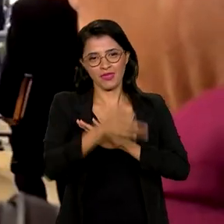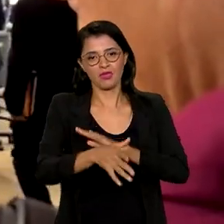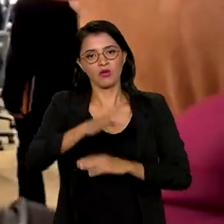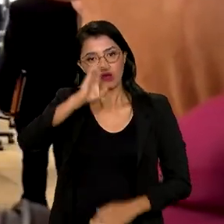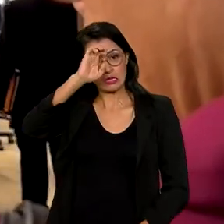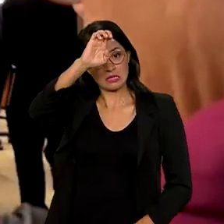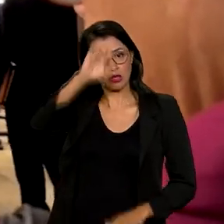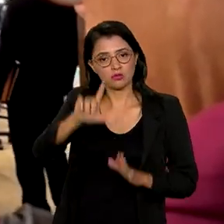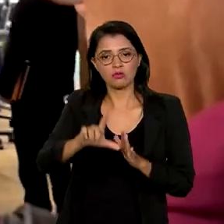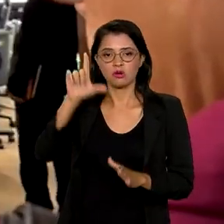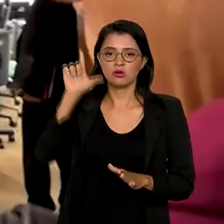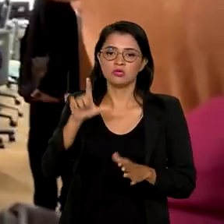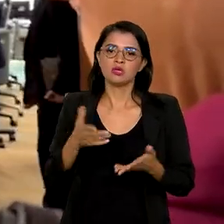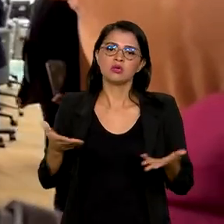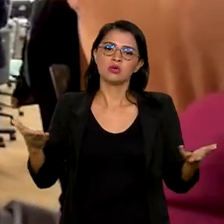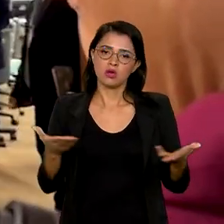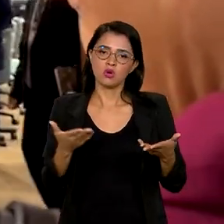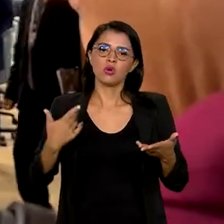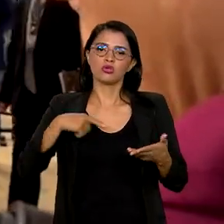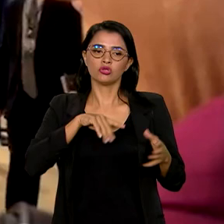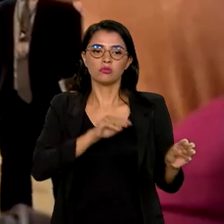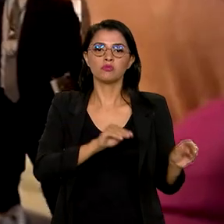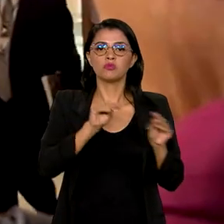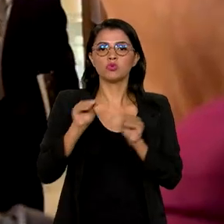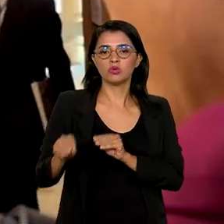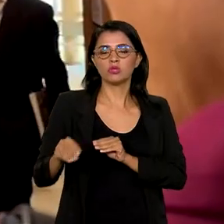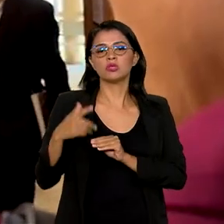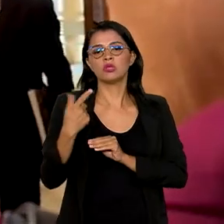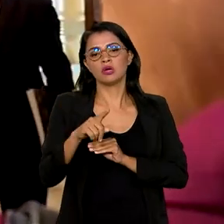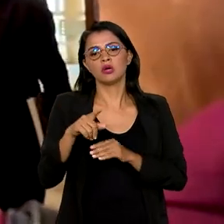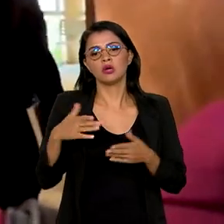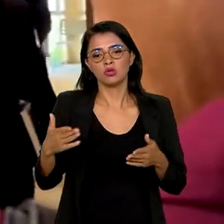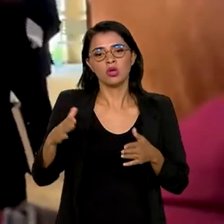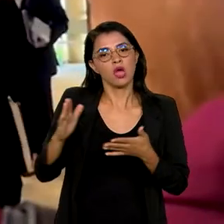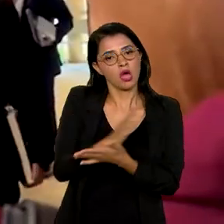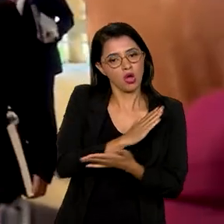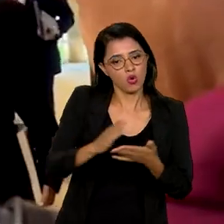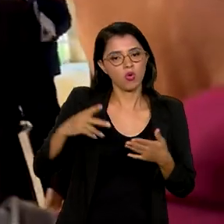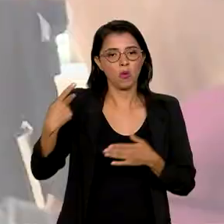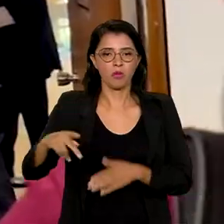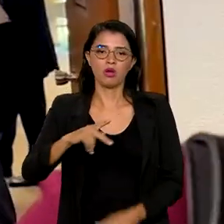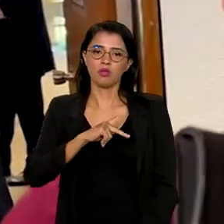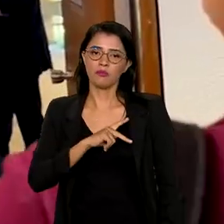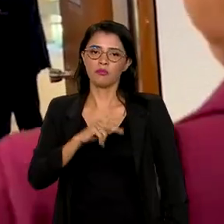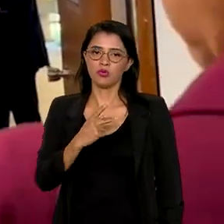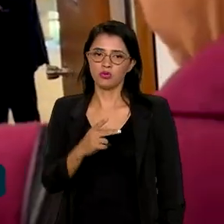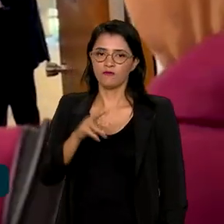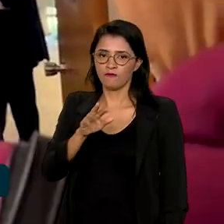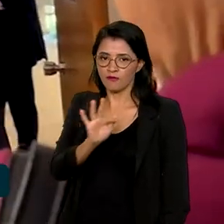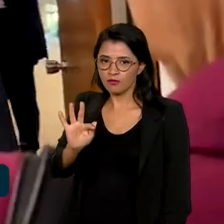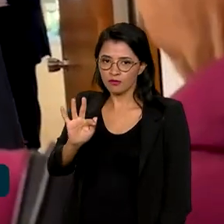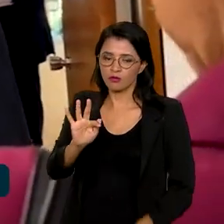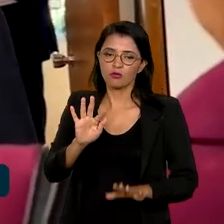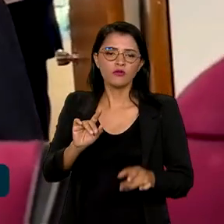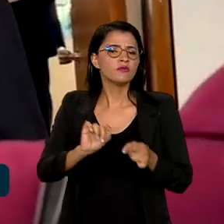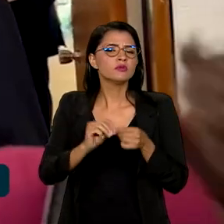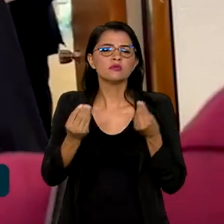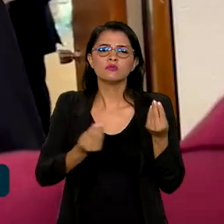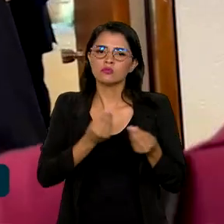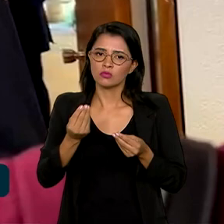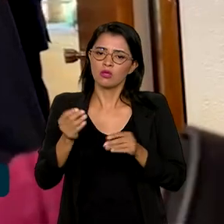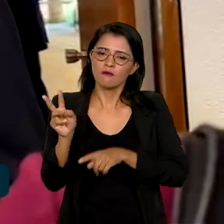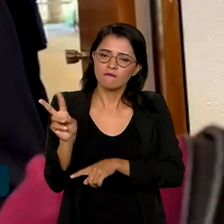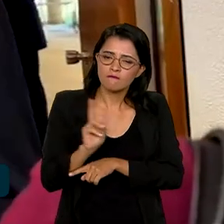Exército e nós estamos fazendo a migração, não de todas, mas de alguns, para a Polícia Federal. O que nós fizemos basicamente é que a